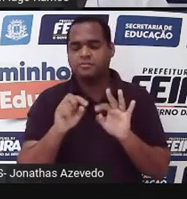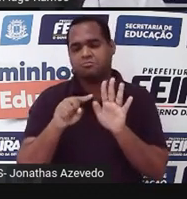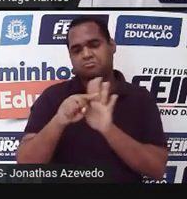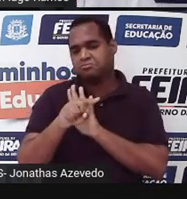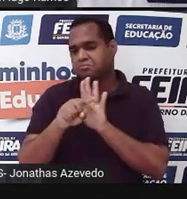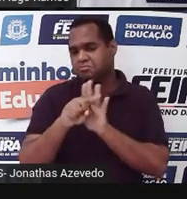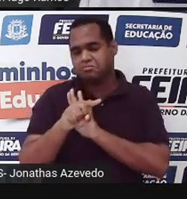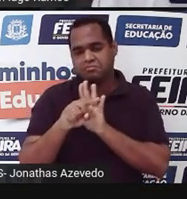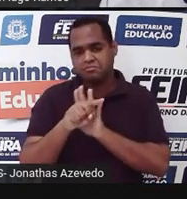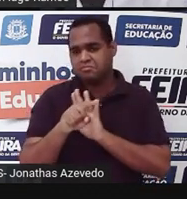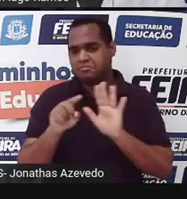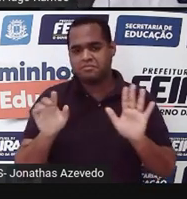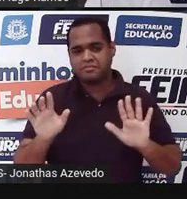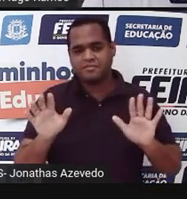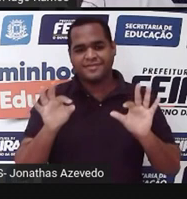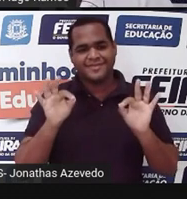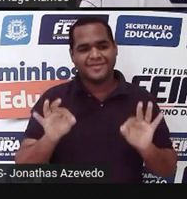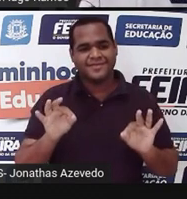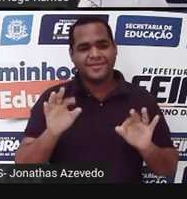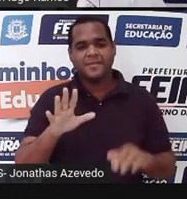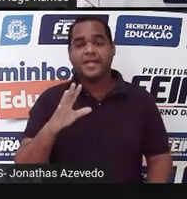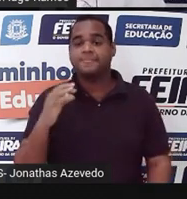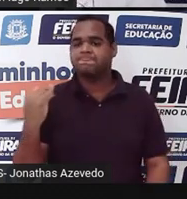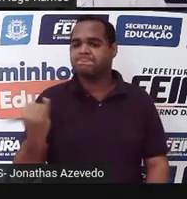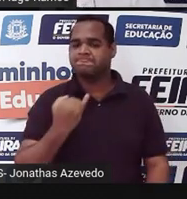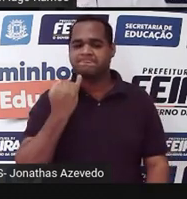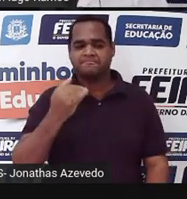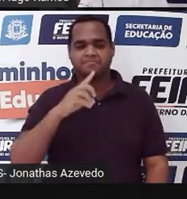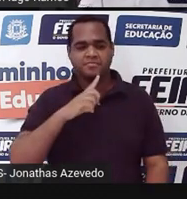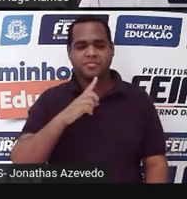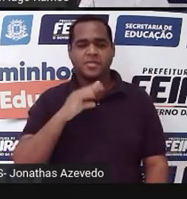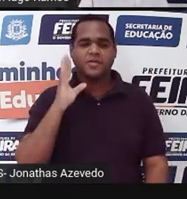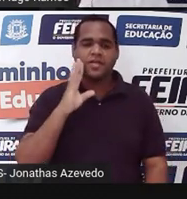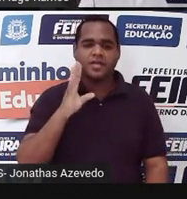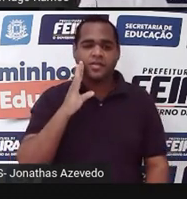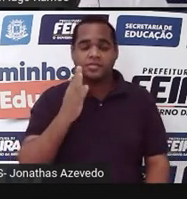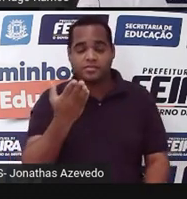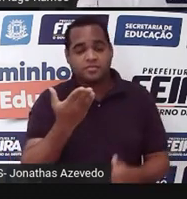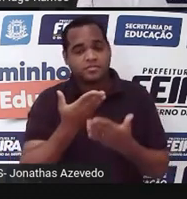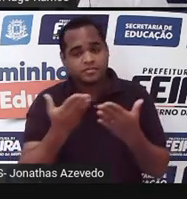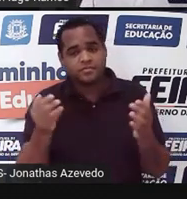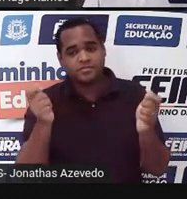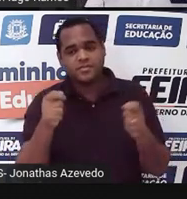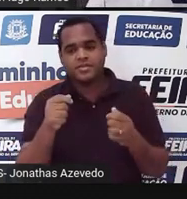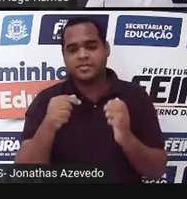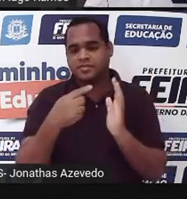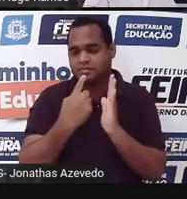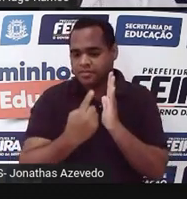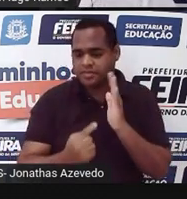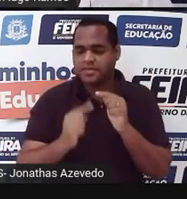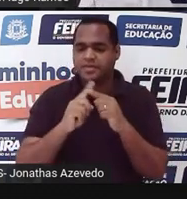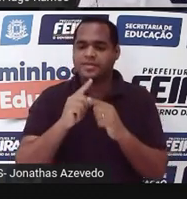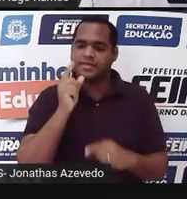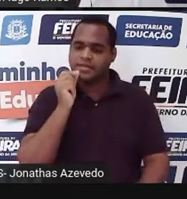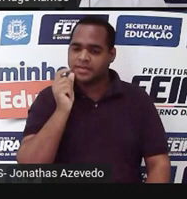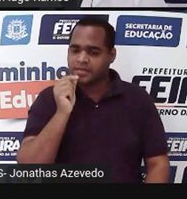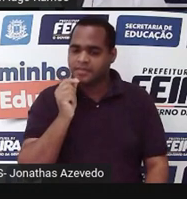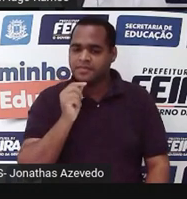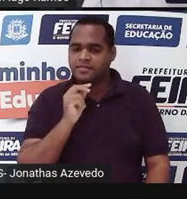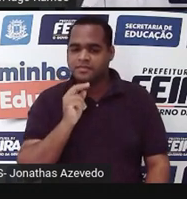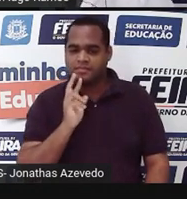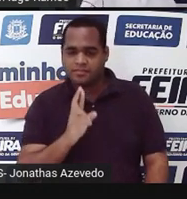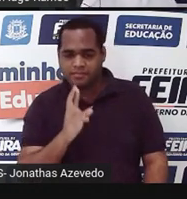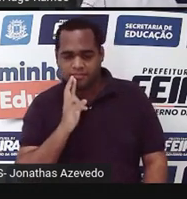Certo? Mas, para ficar interessante, o legal é você ter aí seu caderno, lápis, borracha ou